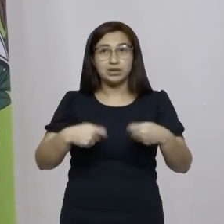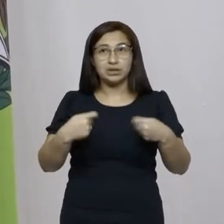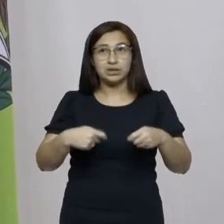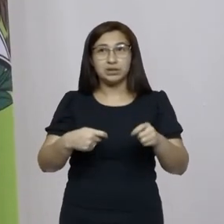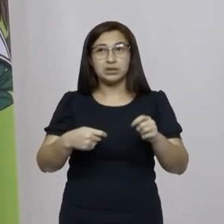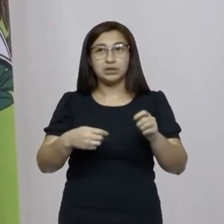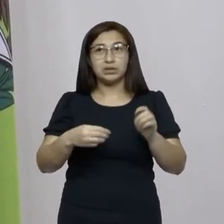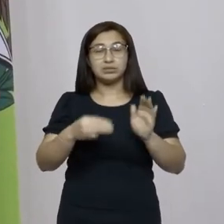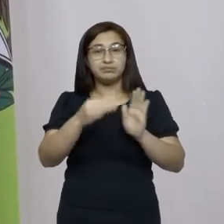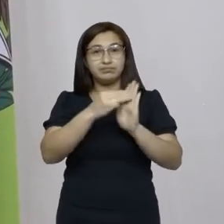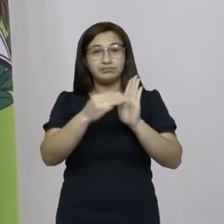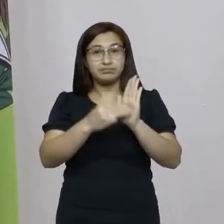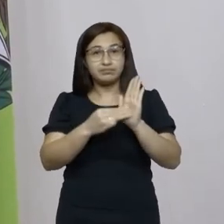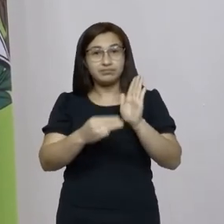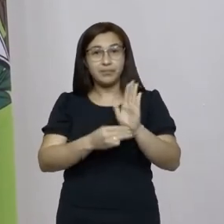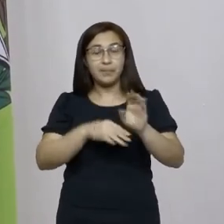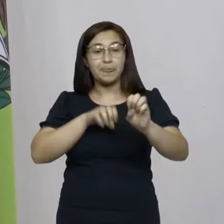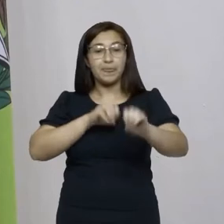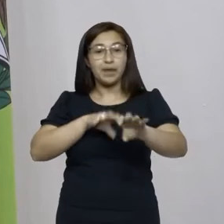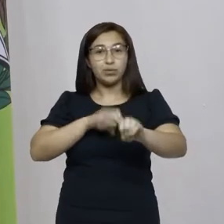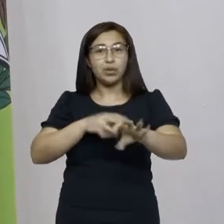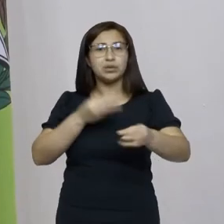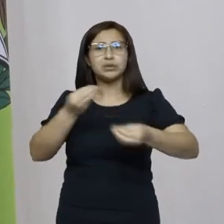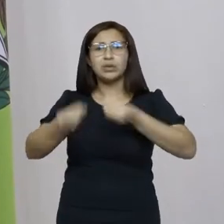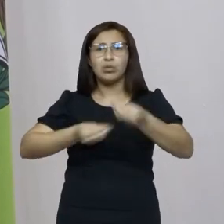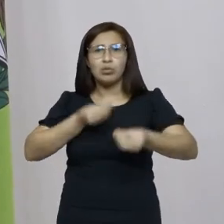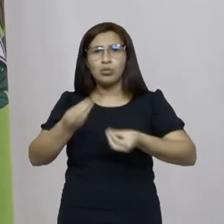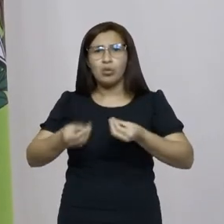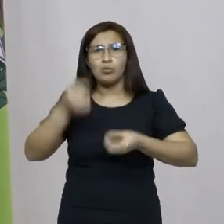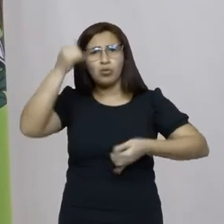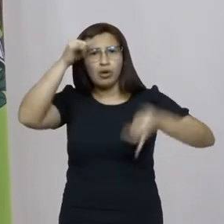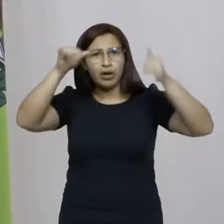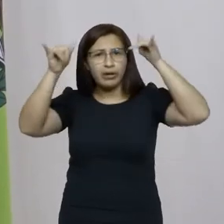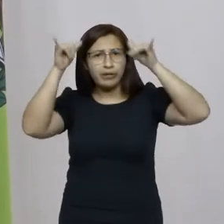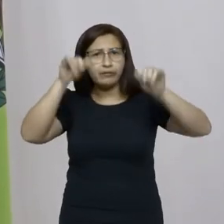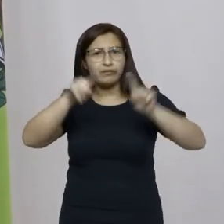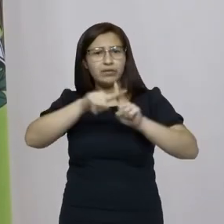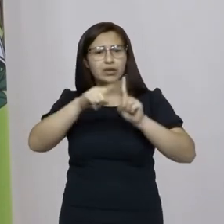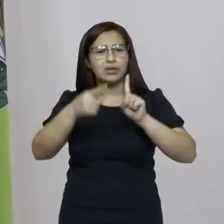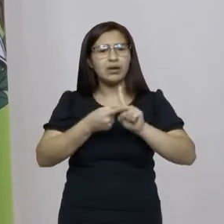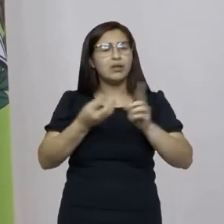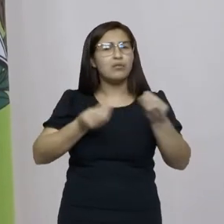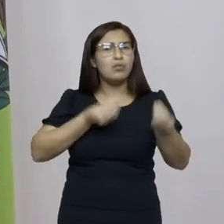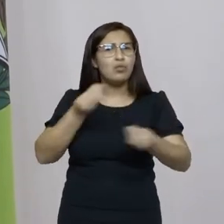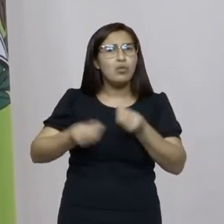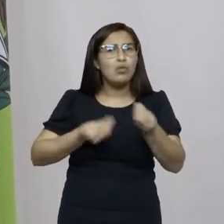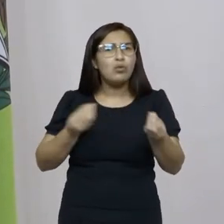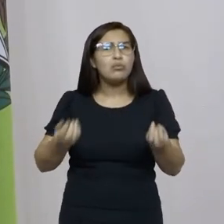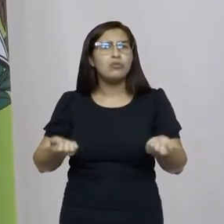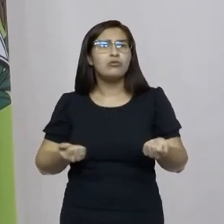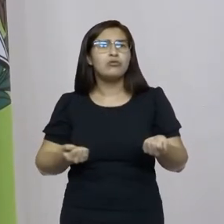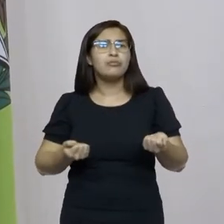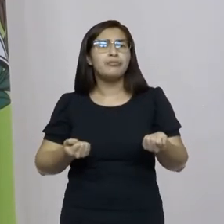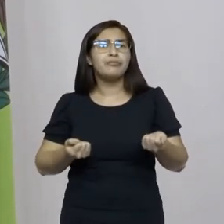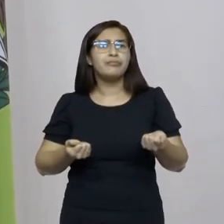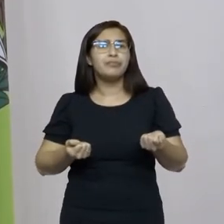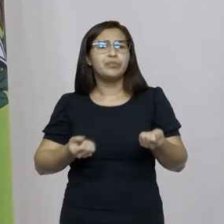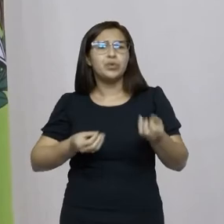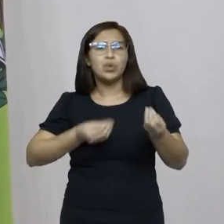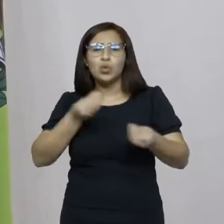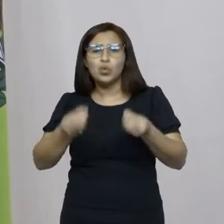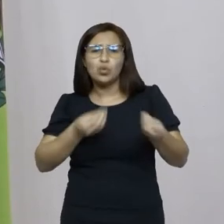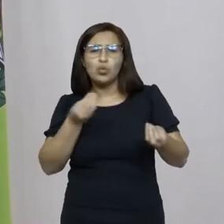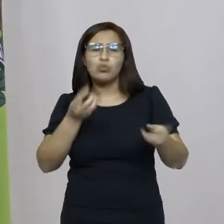educação para não engravidar eu queria que essa cartilha mostrasse os métodos que estão à